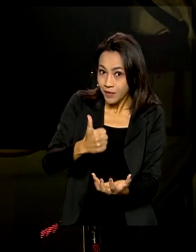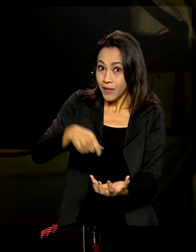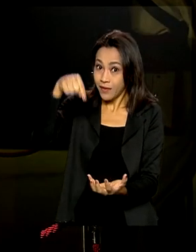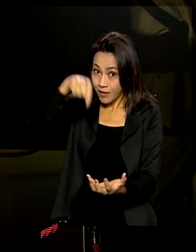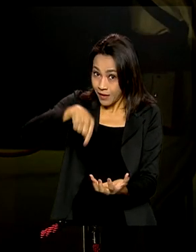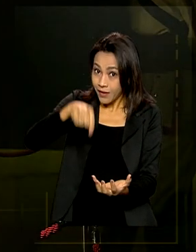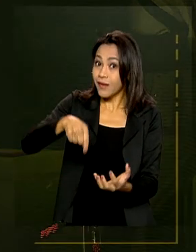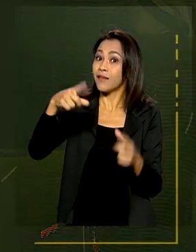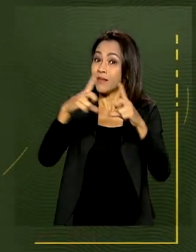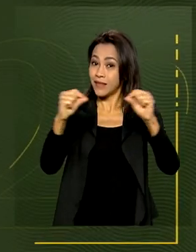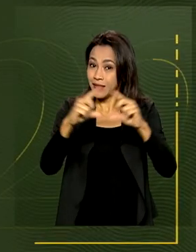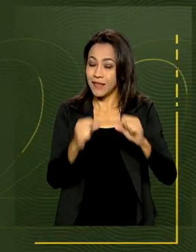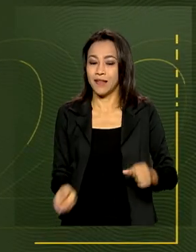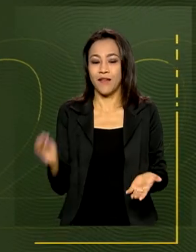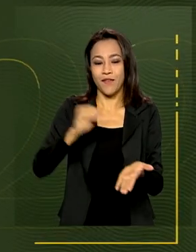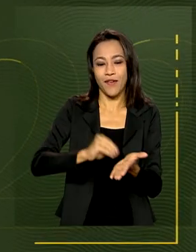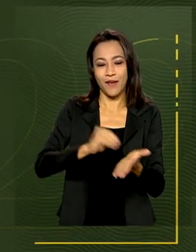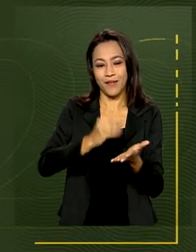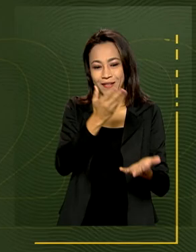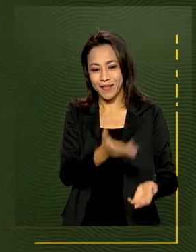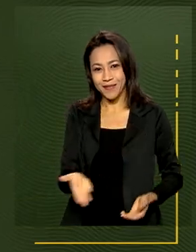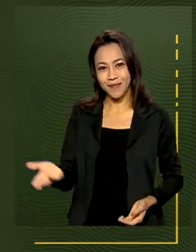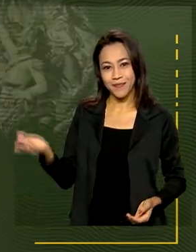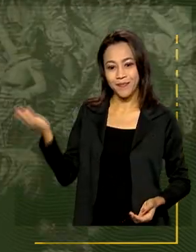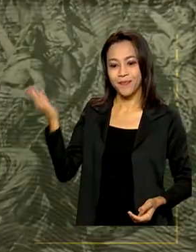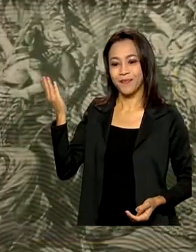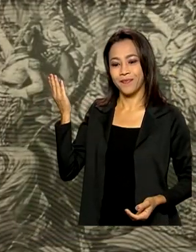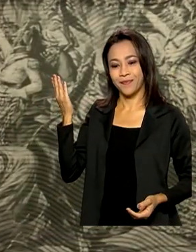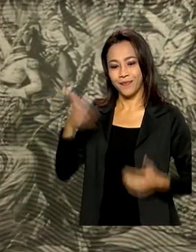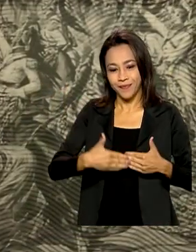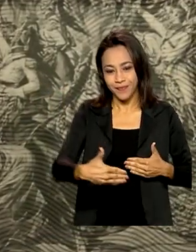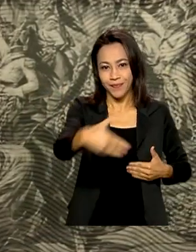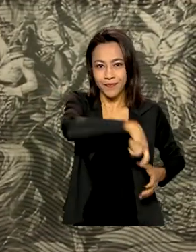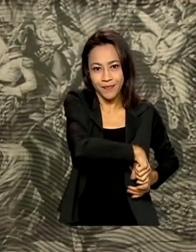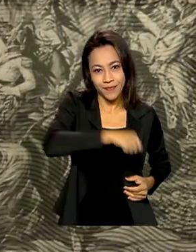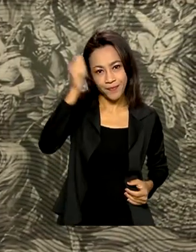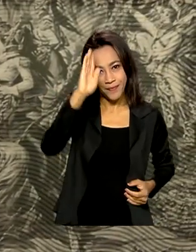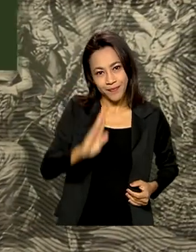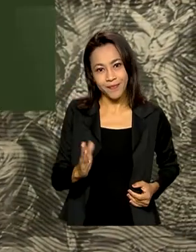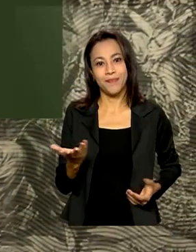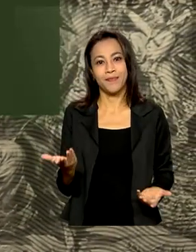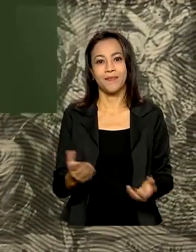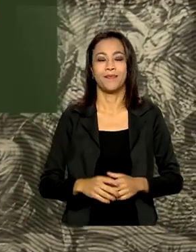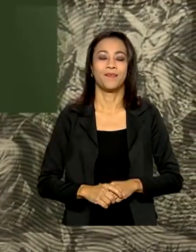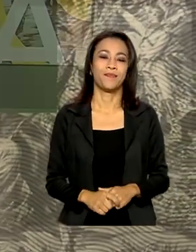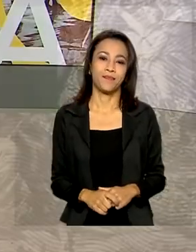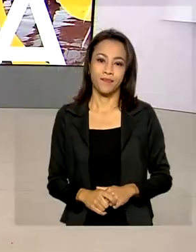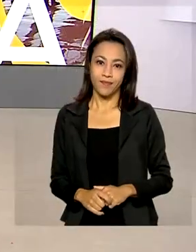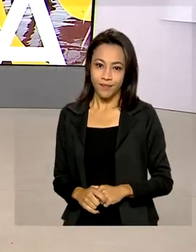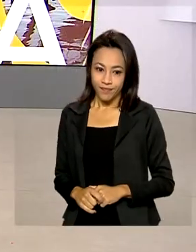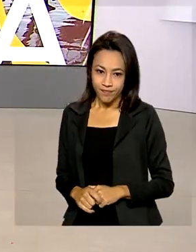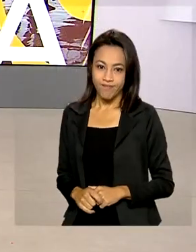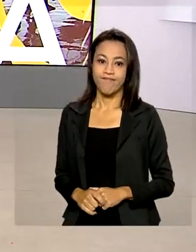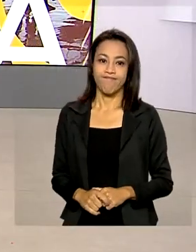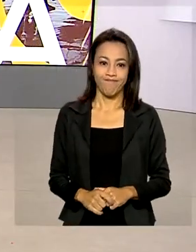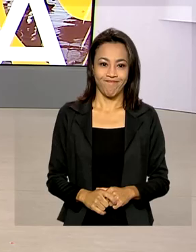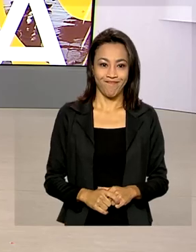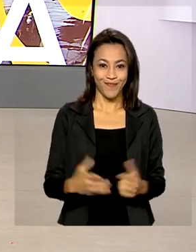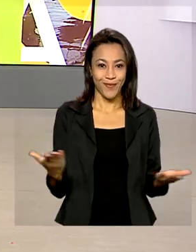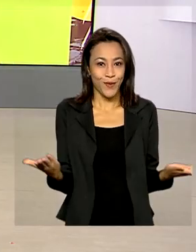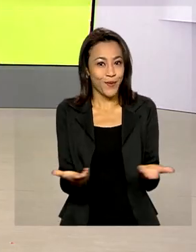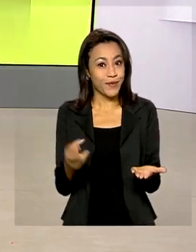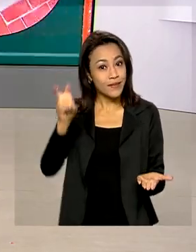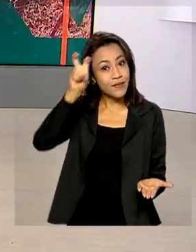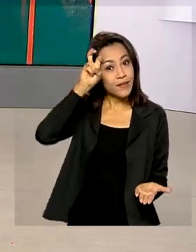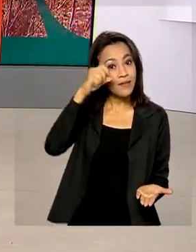E faltam 13 dias para o bicentenário da independência do Brasil. Quinta